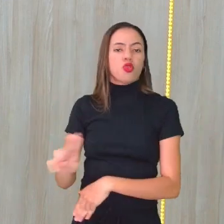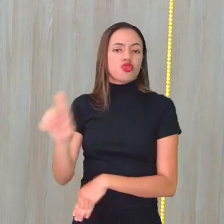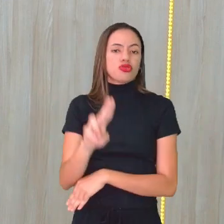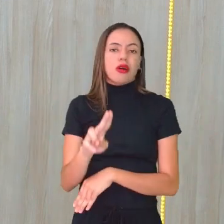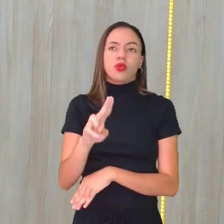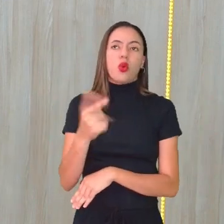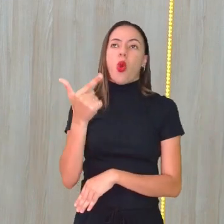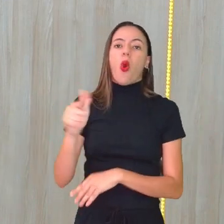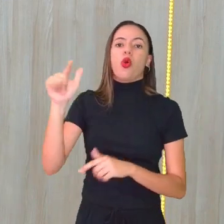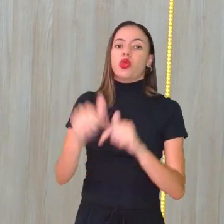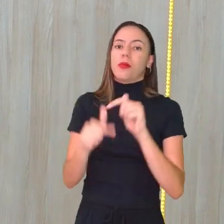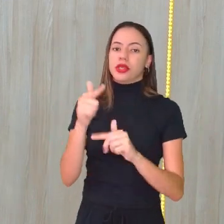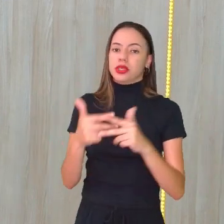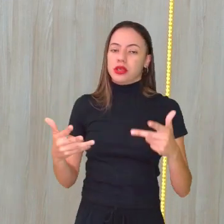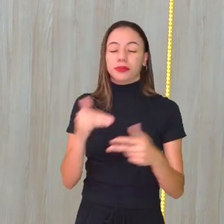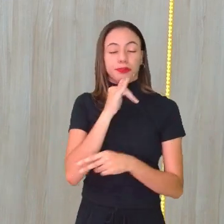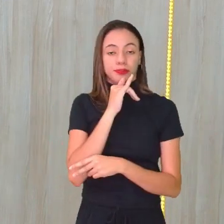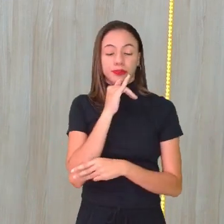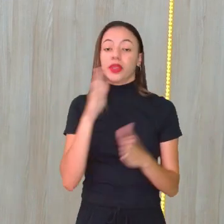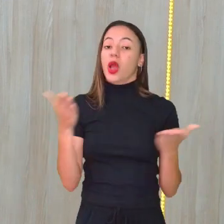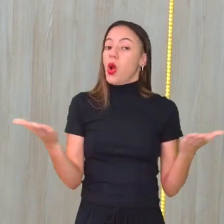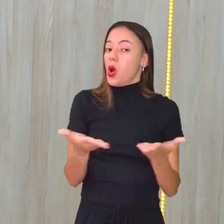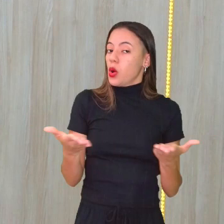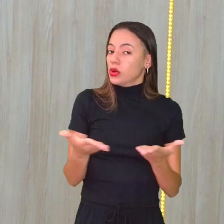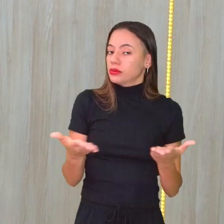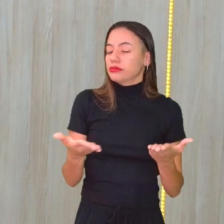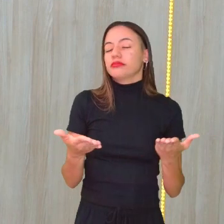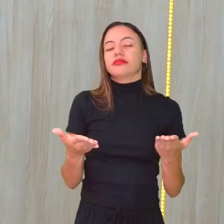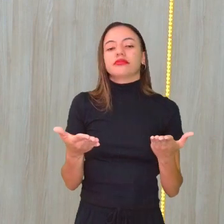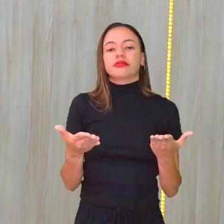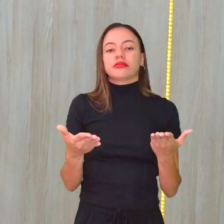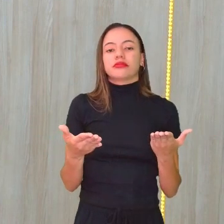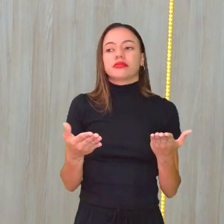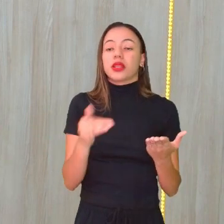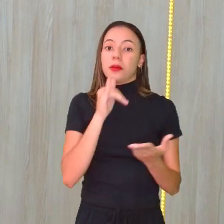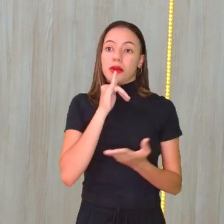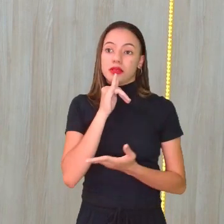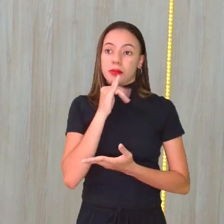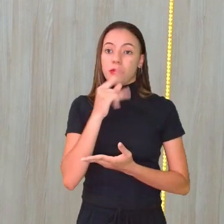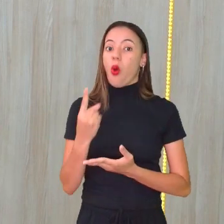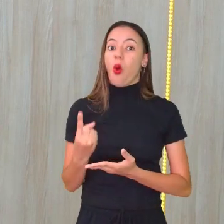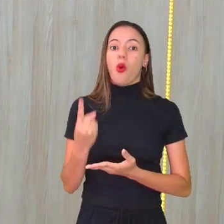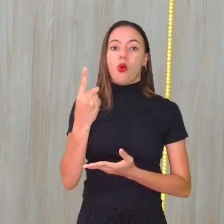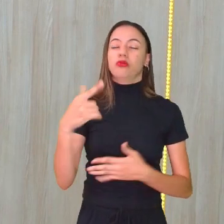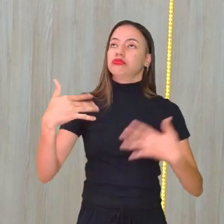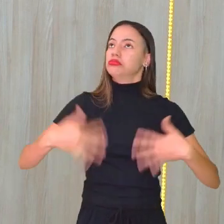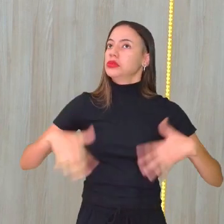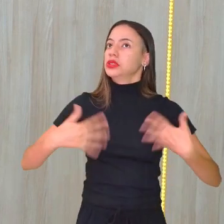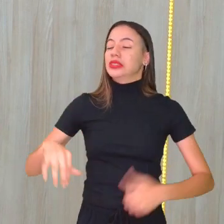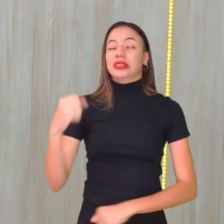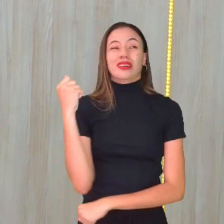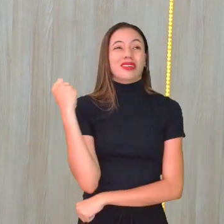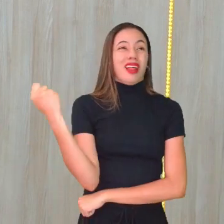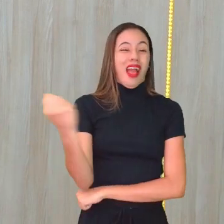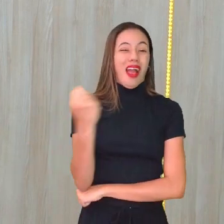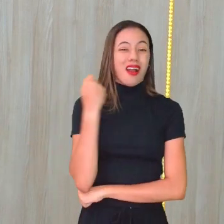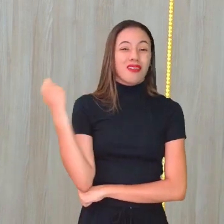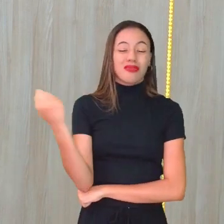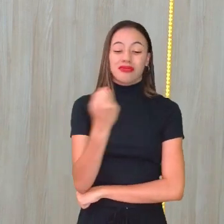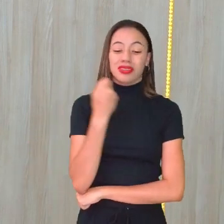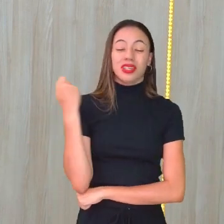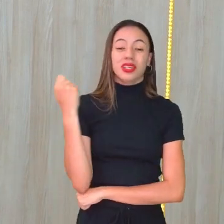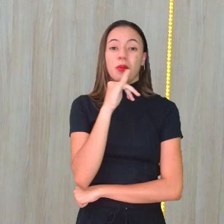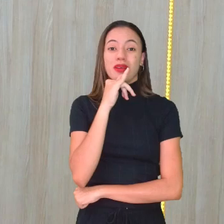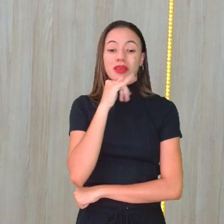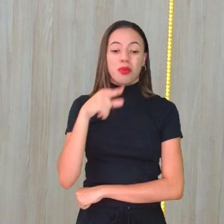Porém, o que é que acontece? Hoje em dia nós sabemos que um grave, um dos graves, assim, mais graves fatores de poluição